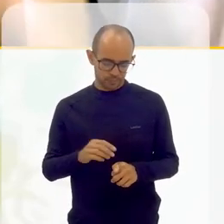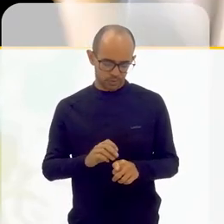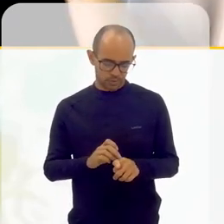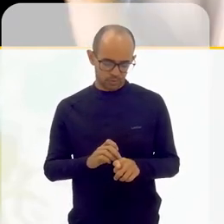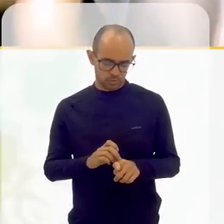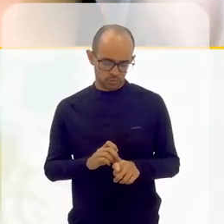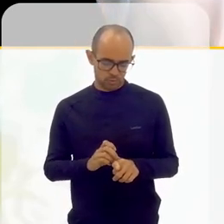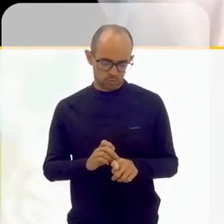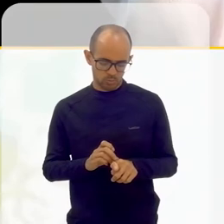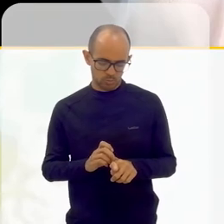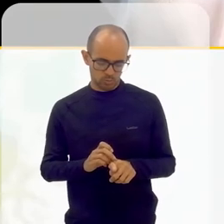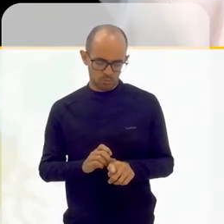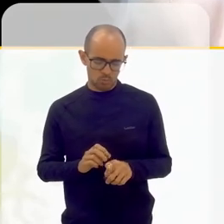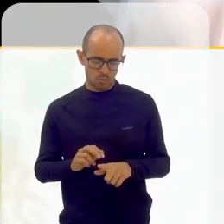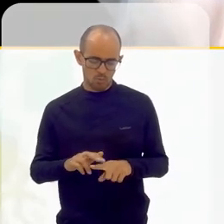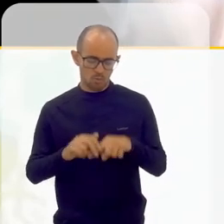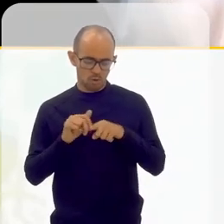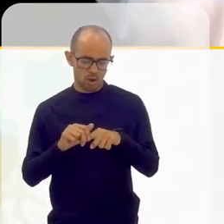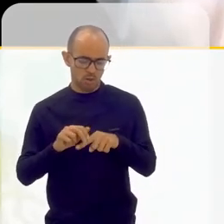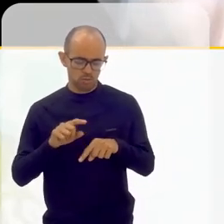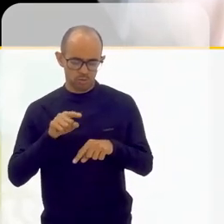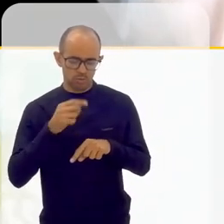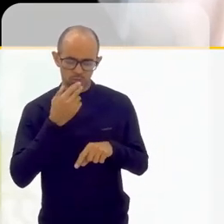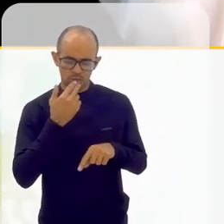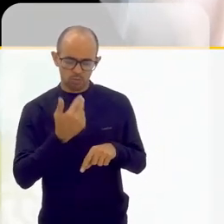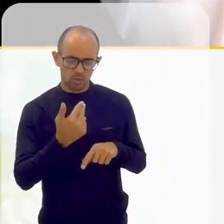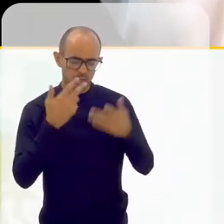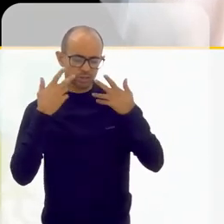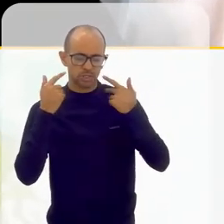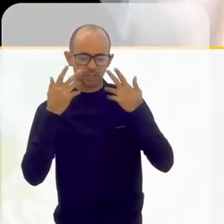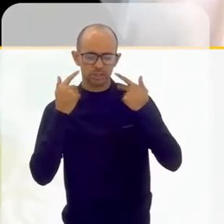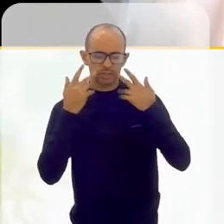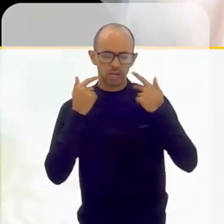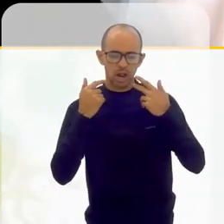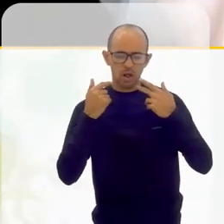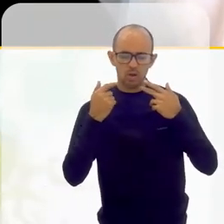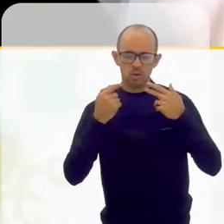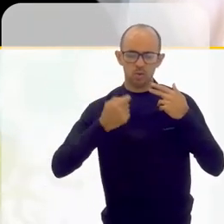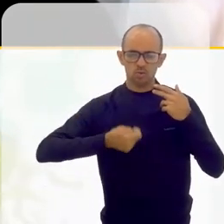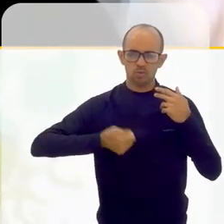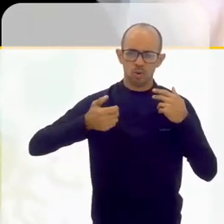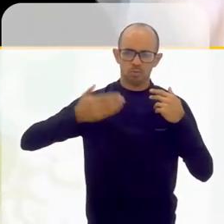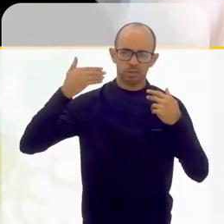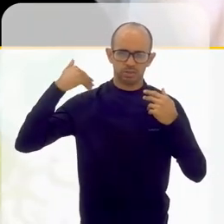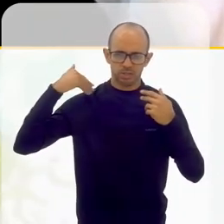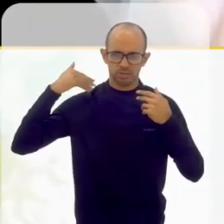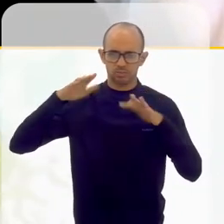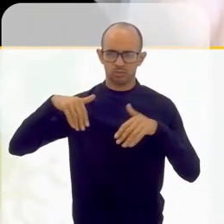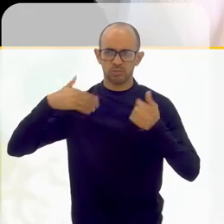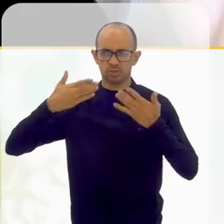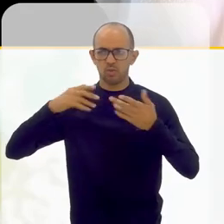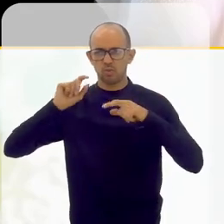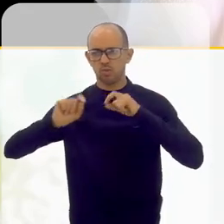assim, por ser uma linguagem teatral ainda muito recente. Então,